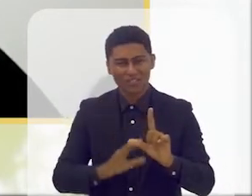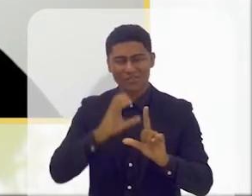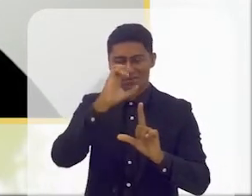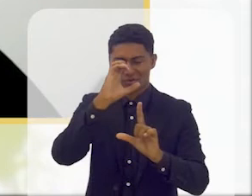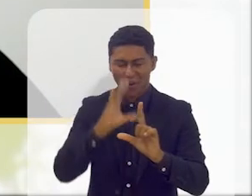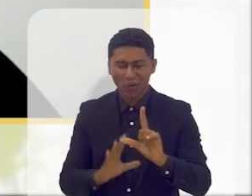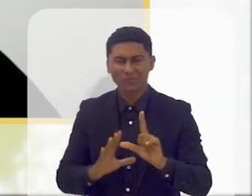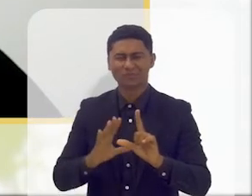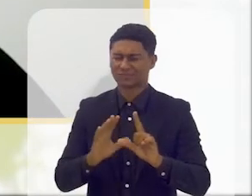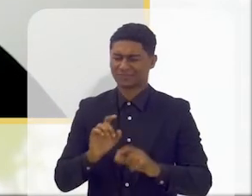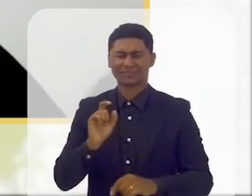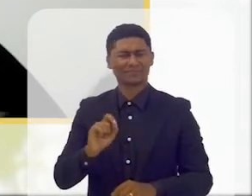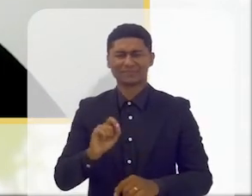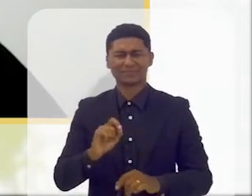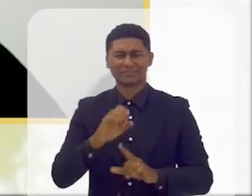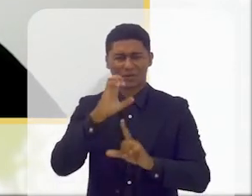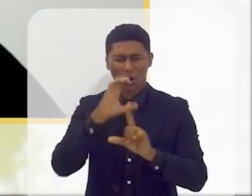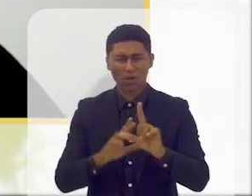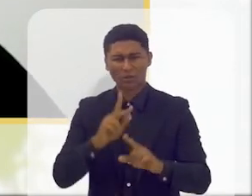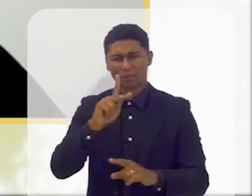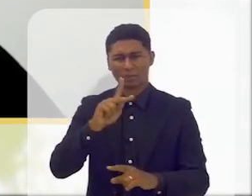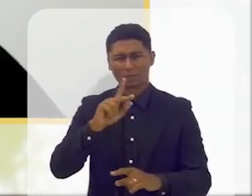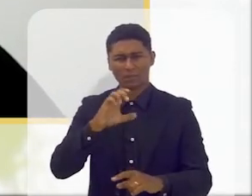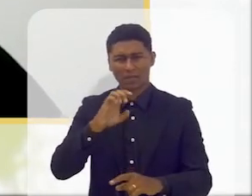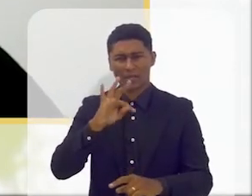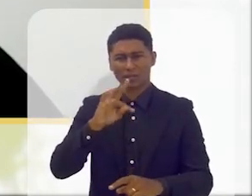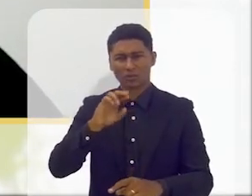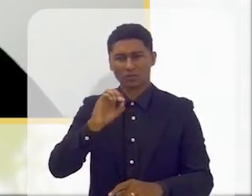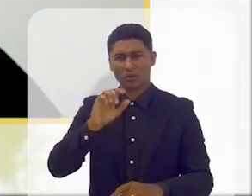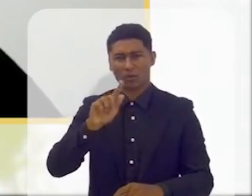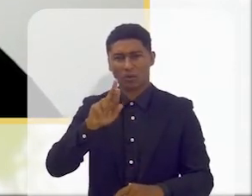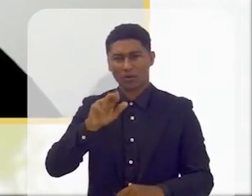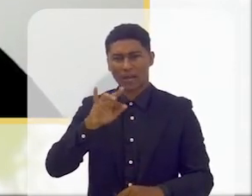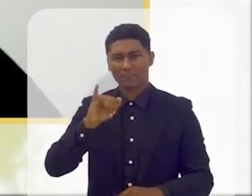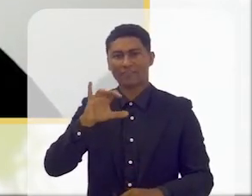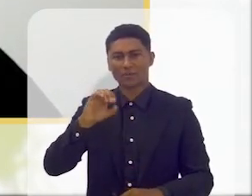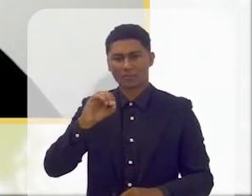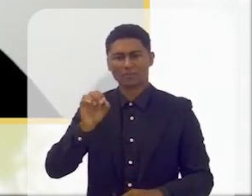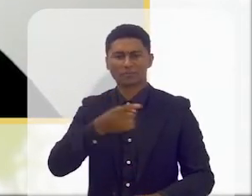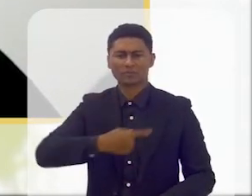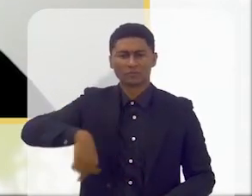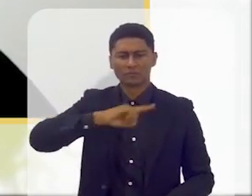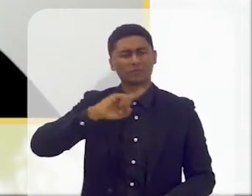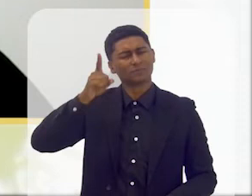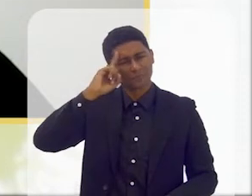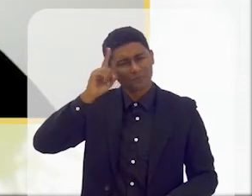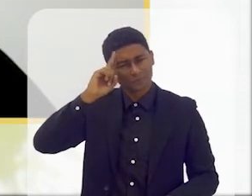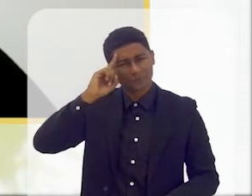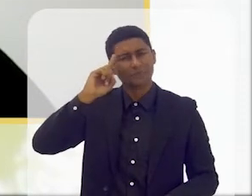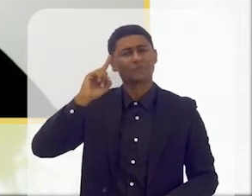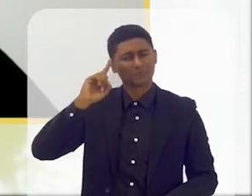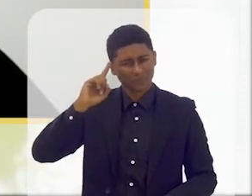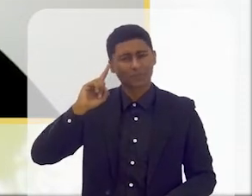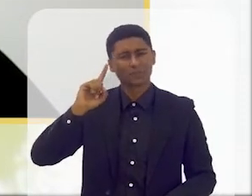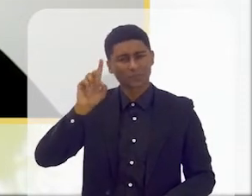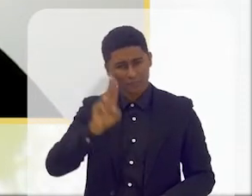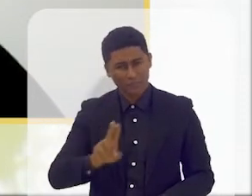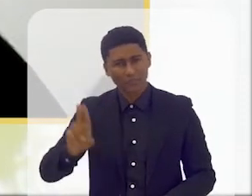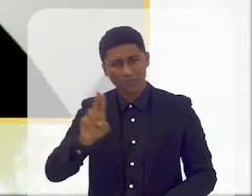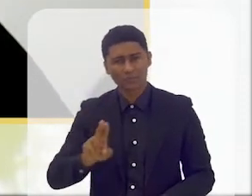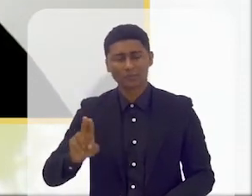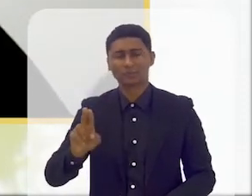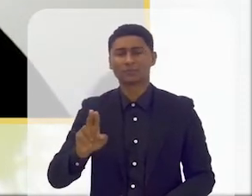casa possa entender, um código pictográfico são aquilo que nós usamos diariamente e que já usamos aqui hoje, provavelmente,